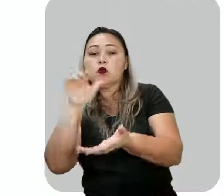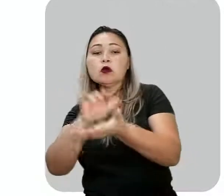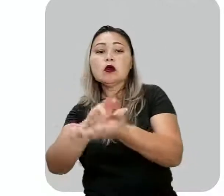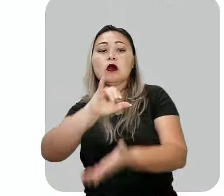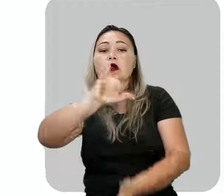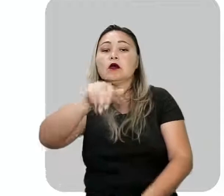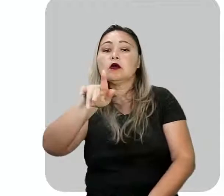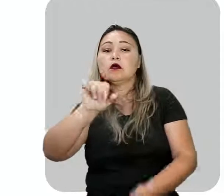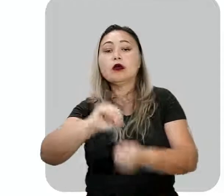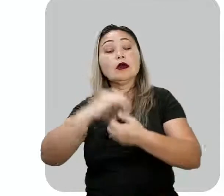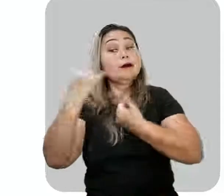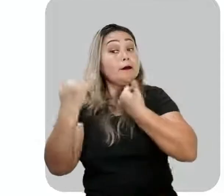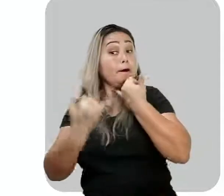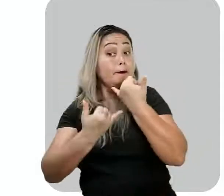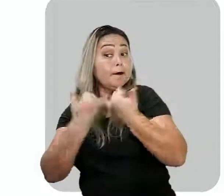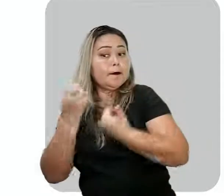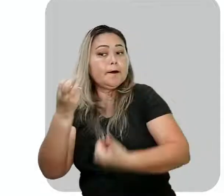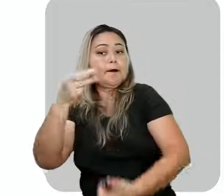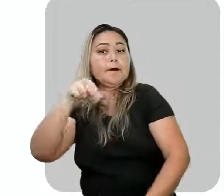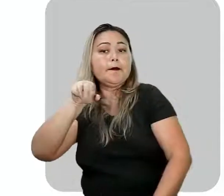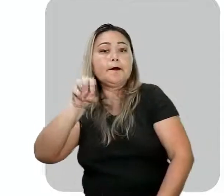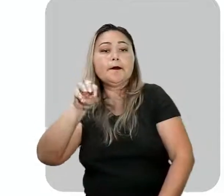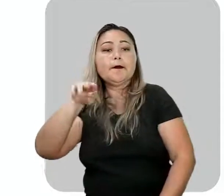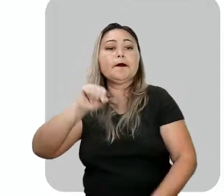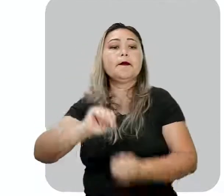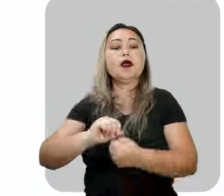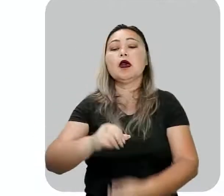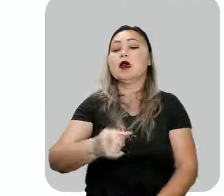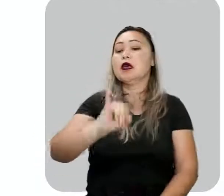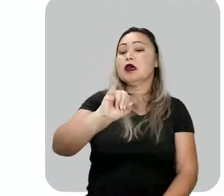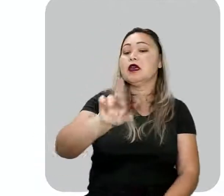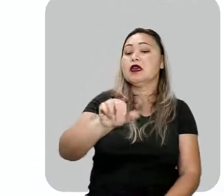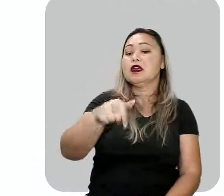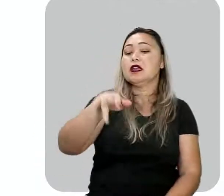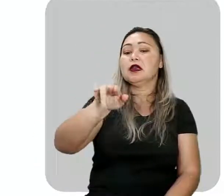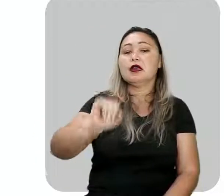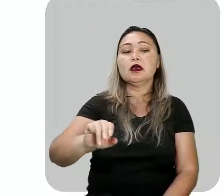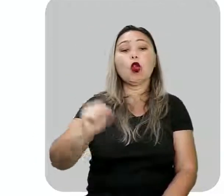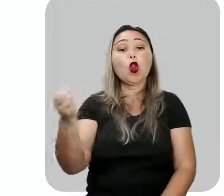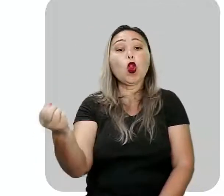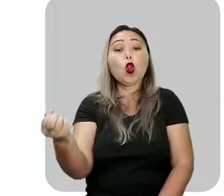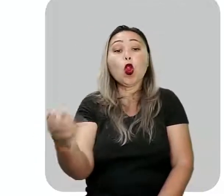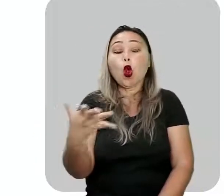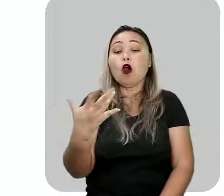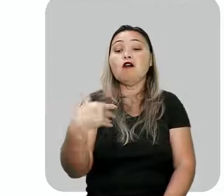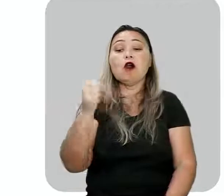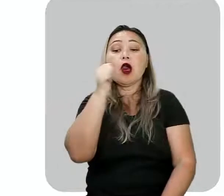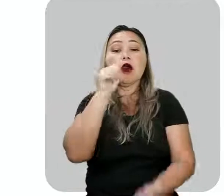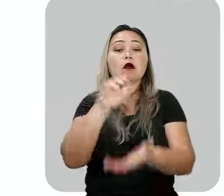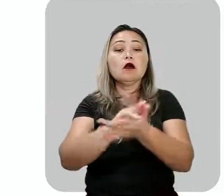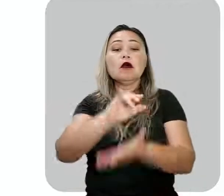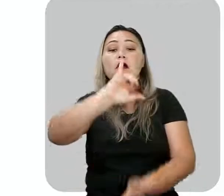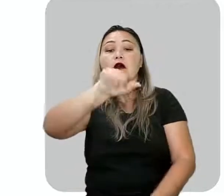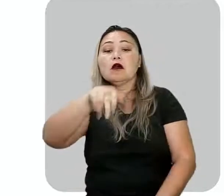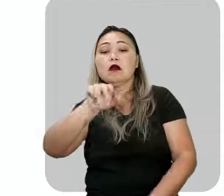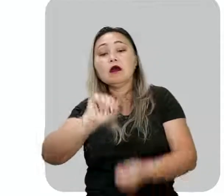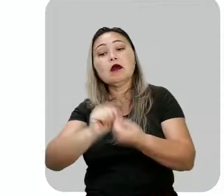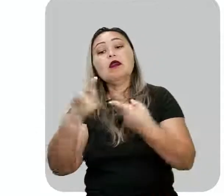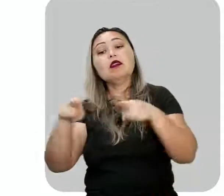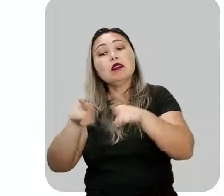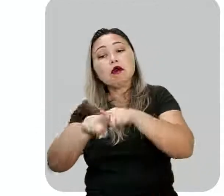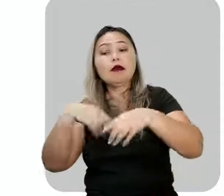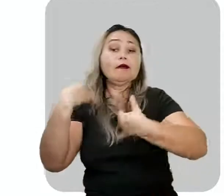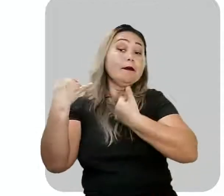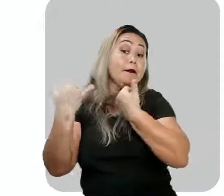Macunaíma. Irique, nova mulher de Jigê que, assim como Sofará, brinca com